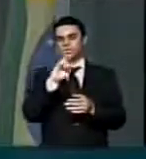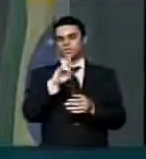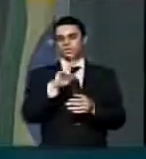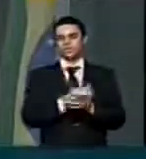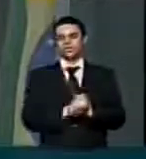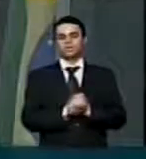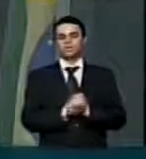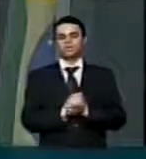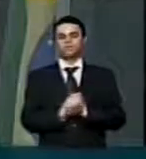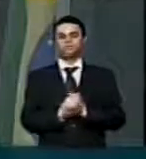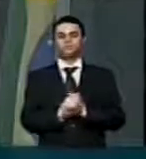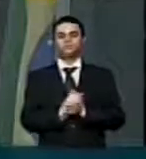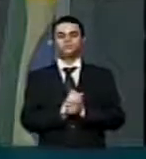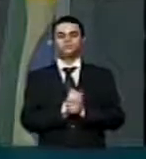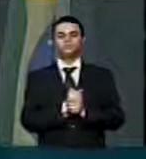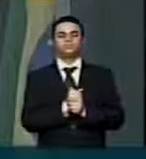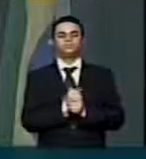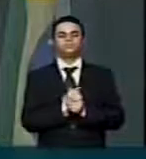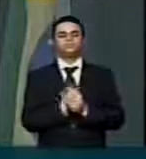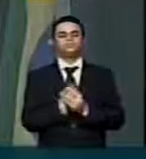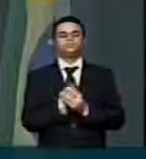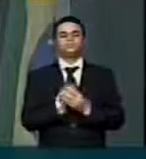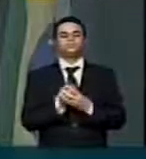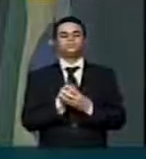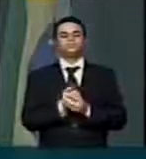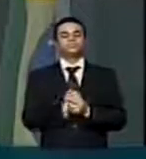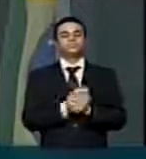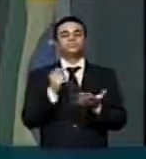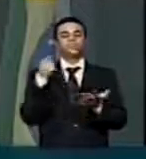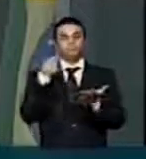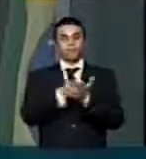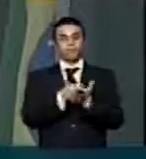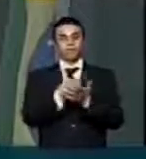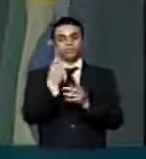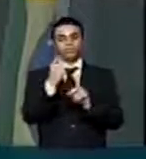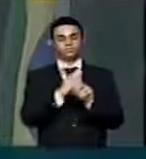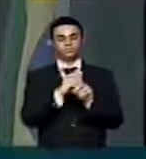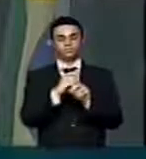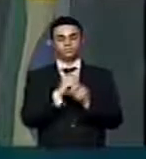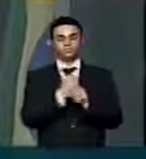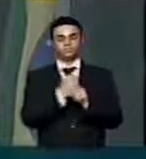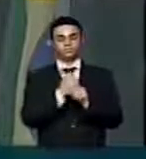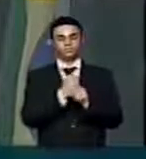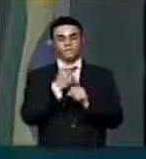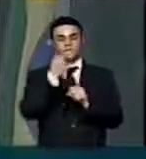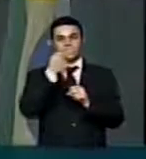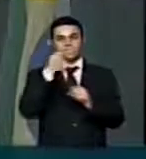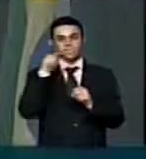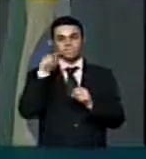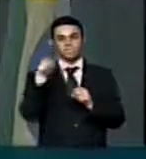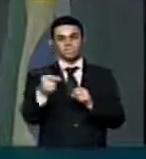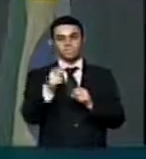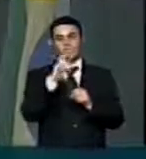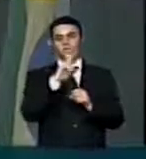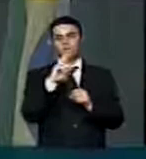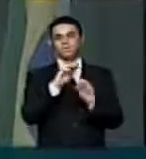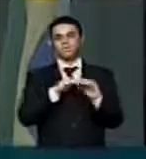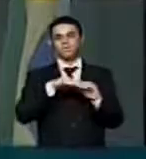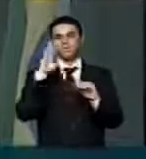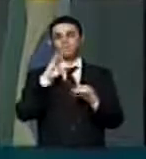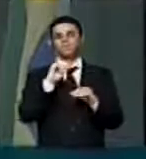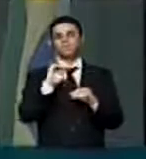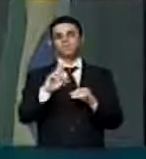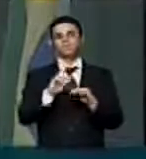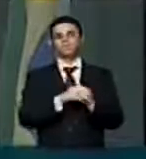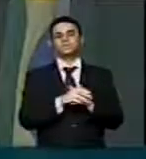isso, a turma que já sai da tabela de isenção, paga por ano 7.000 reais a mais de imposto de renda em